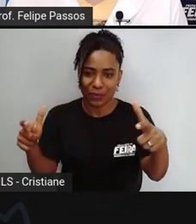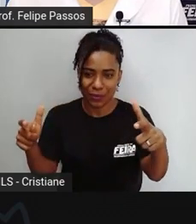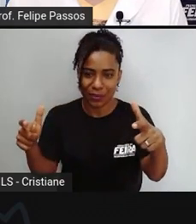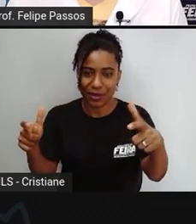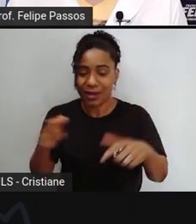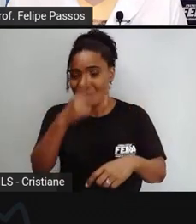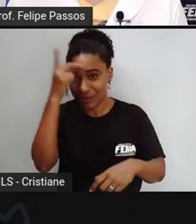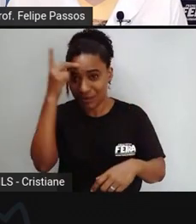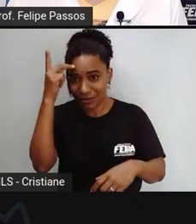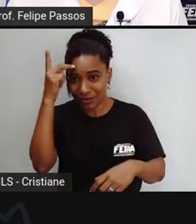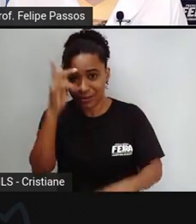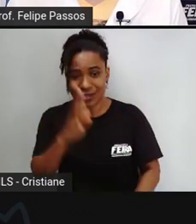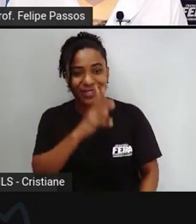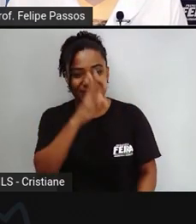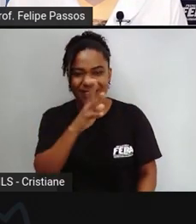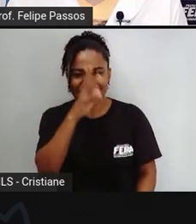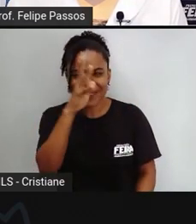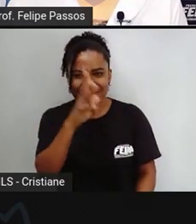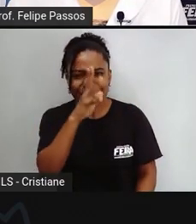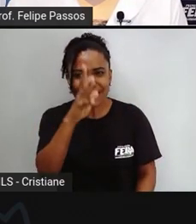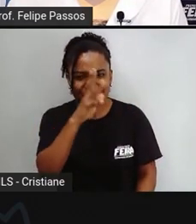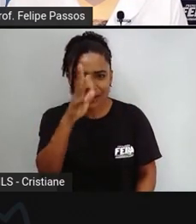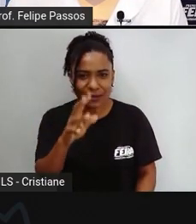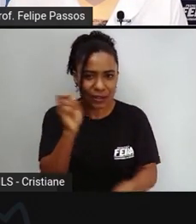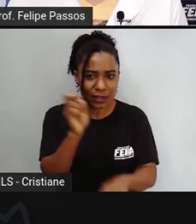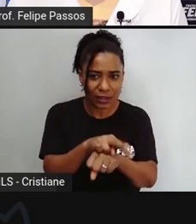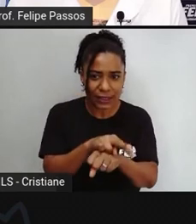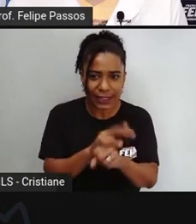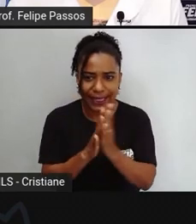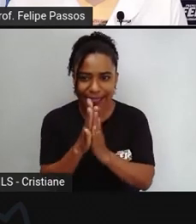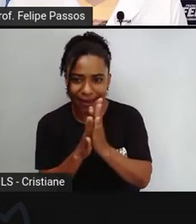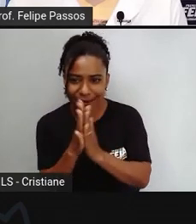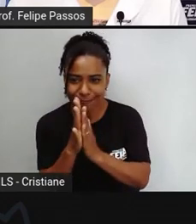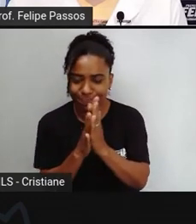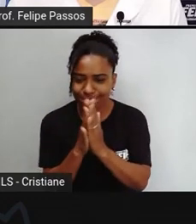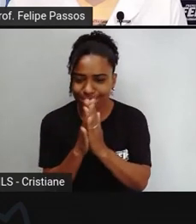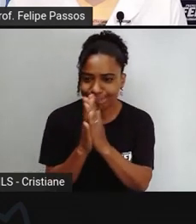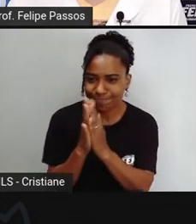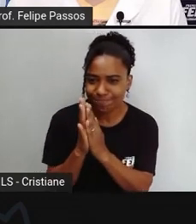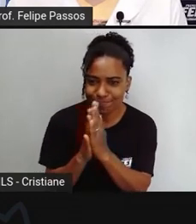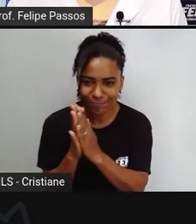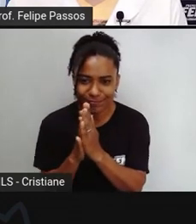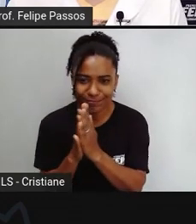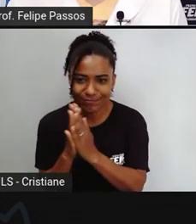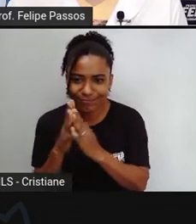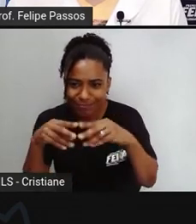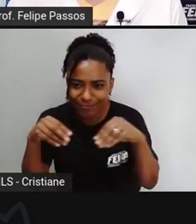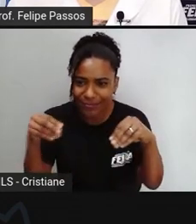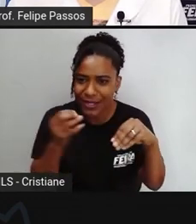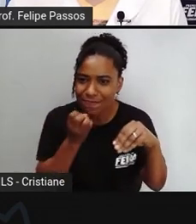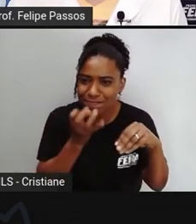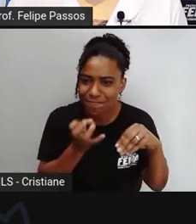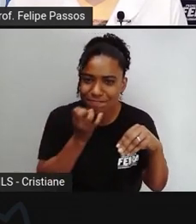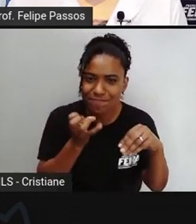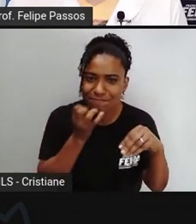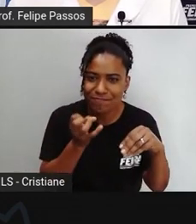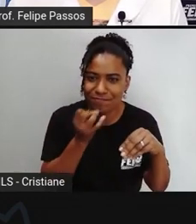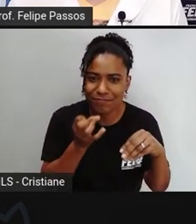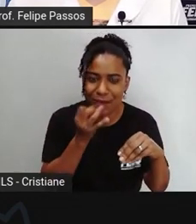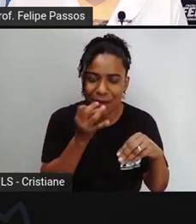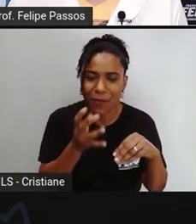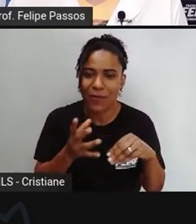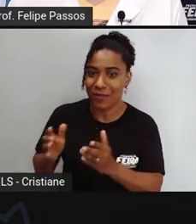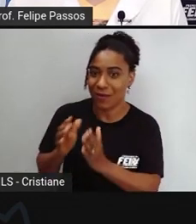opa que local bacana perto de tudo vou pegar um caminhão de